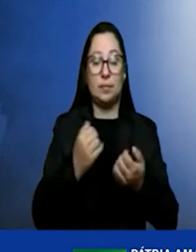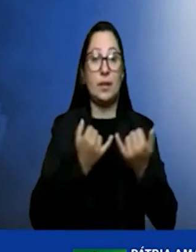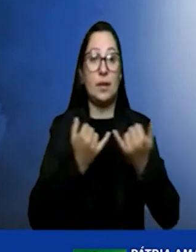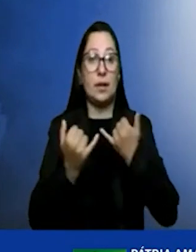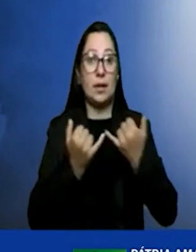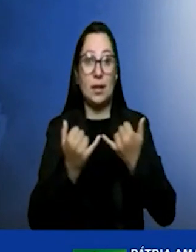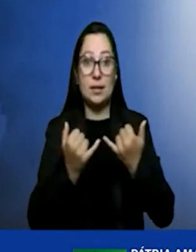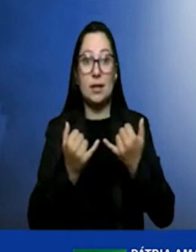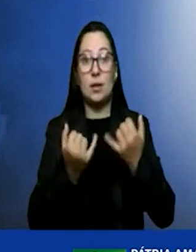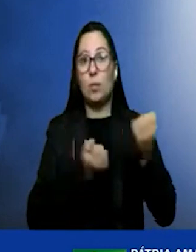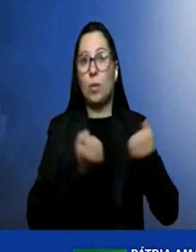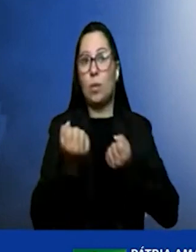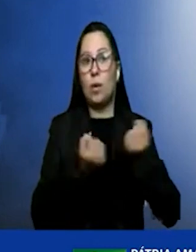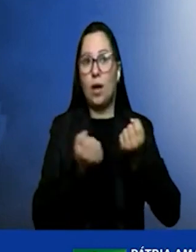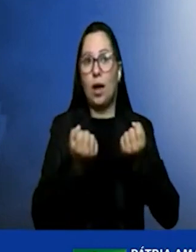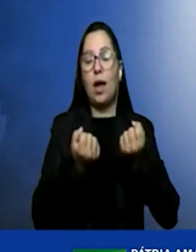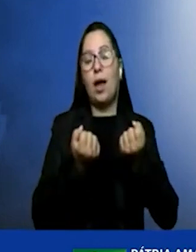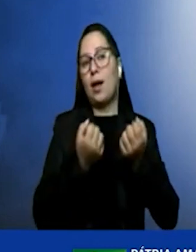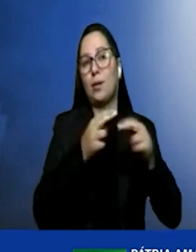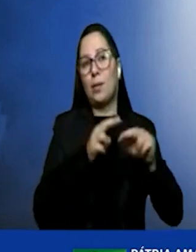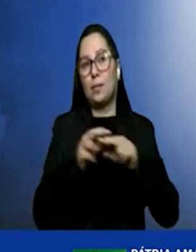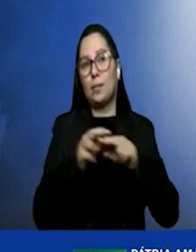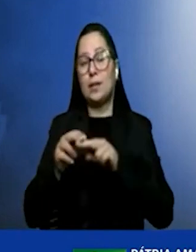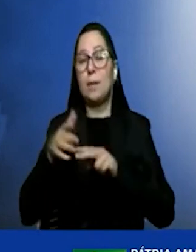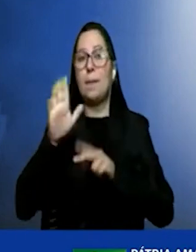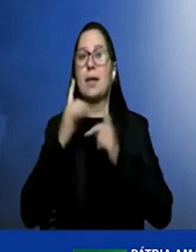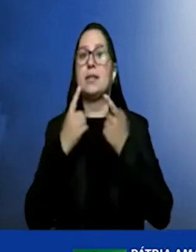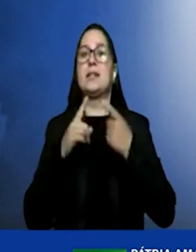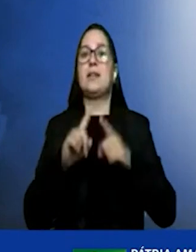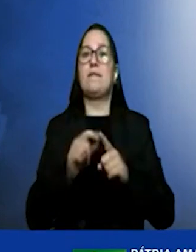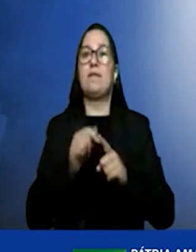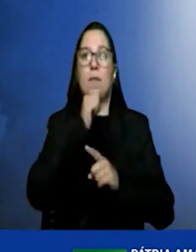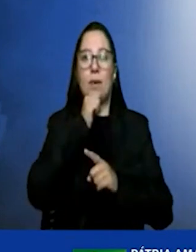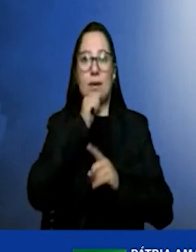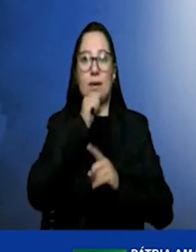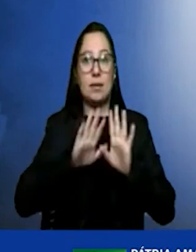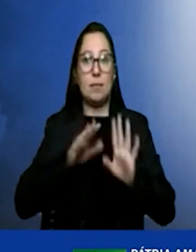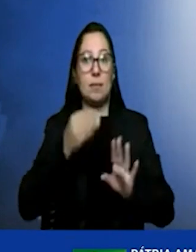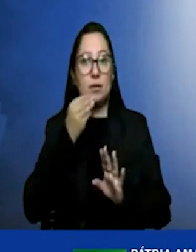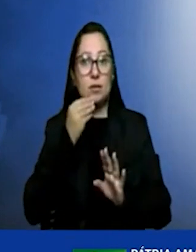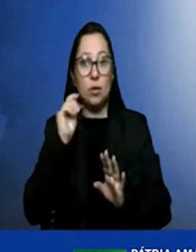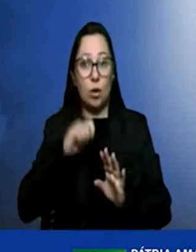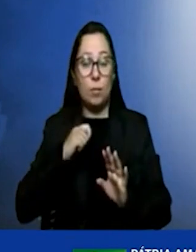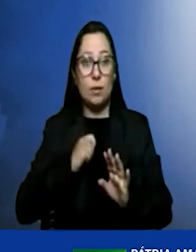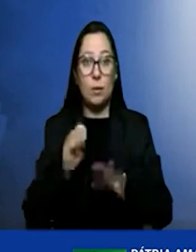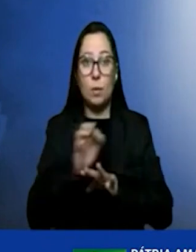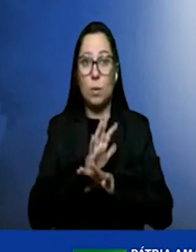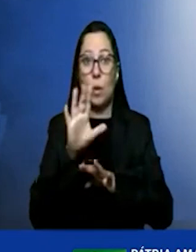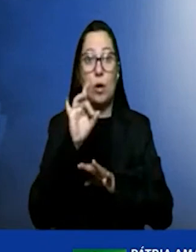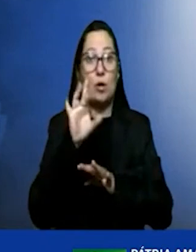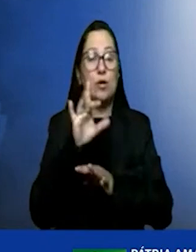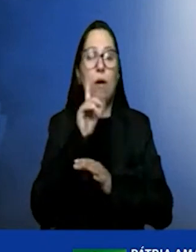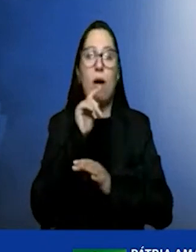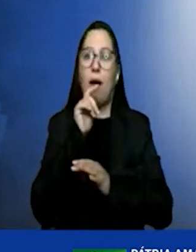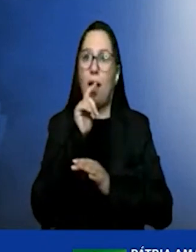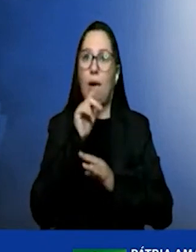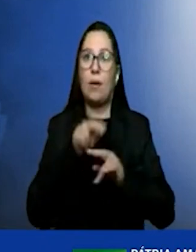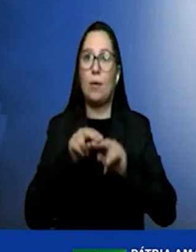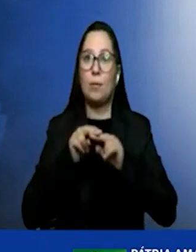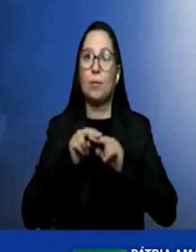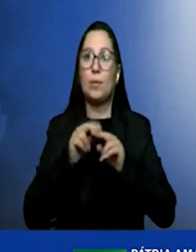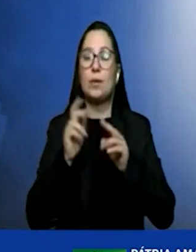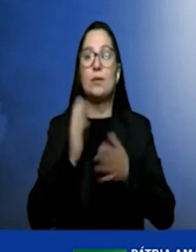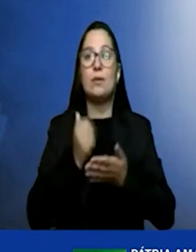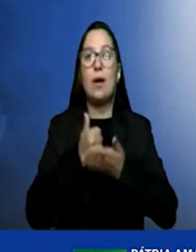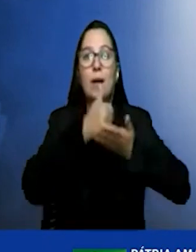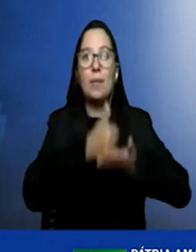os desafios são ainda um pouco maiores. Mas, obviamente, ele emite unicamente água, daí a contribuição efetiva desse tipo